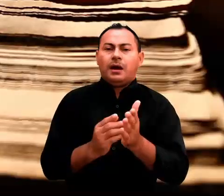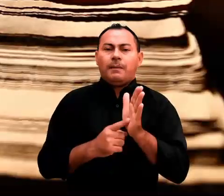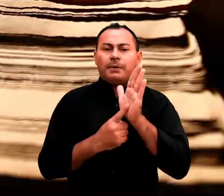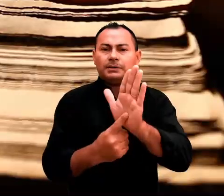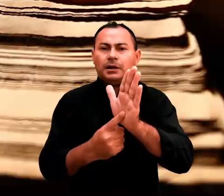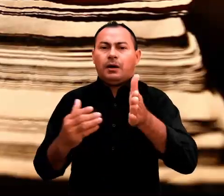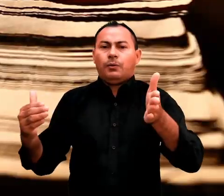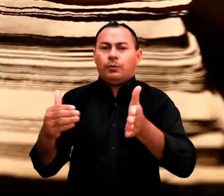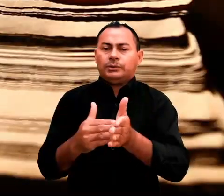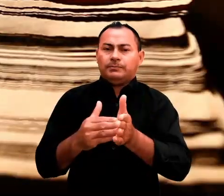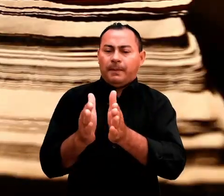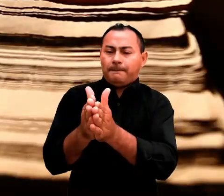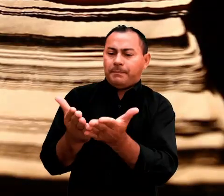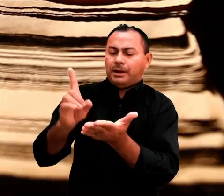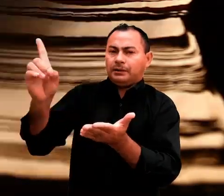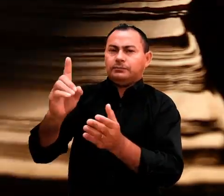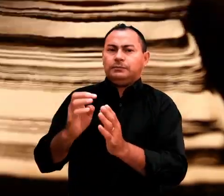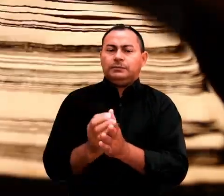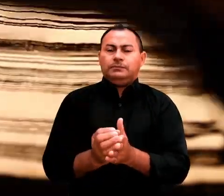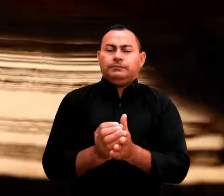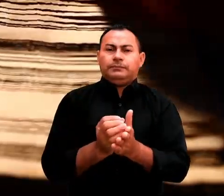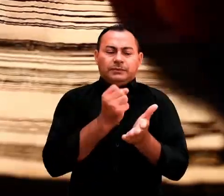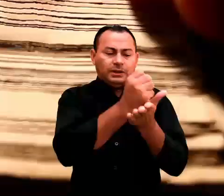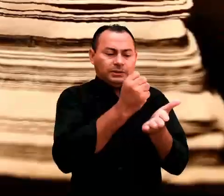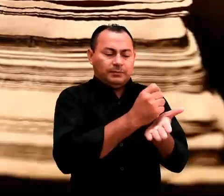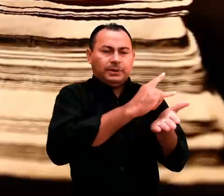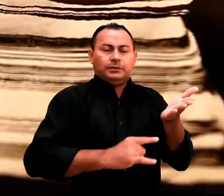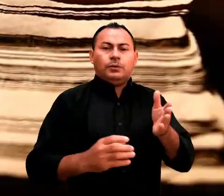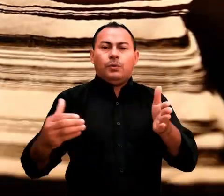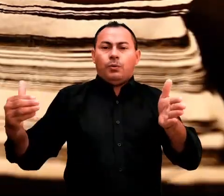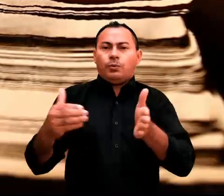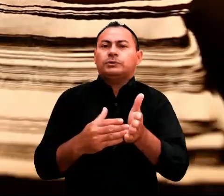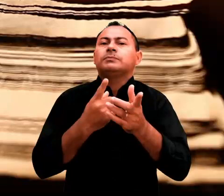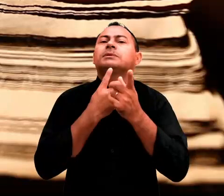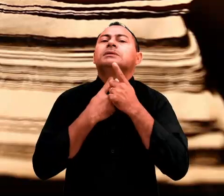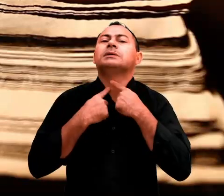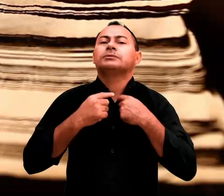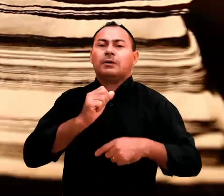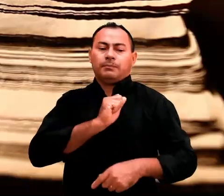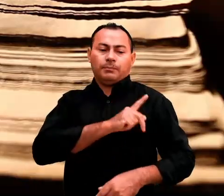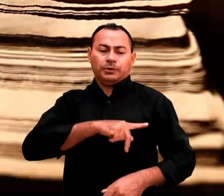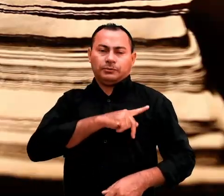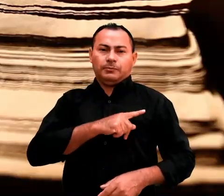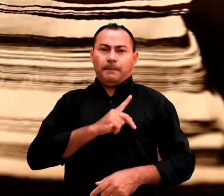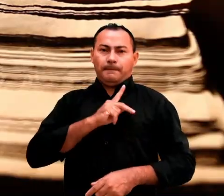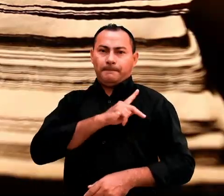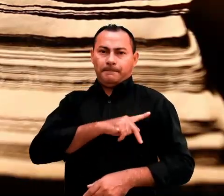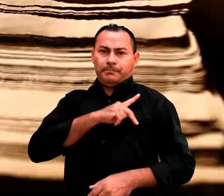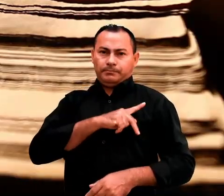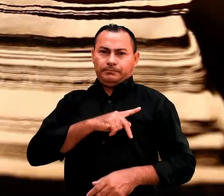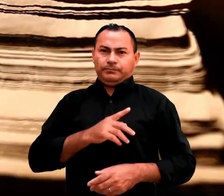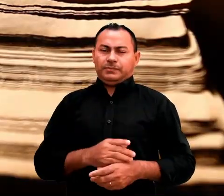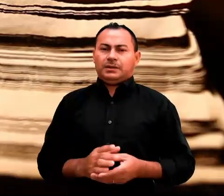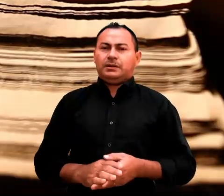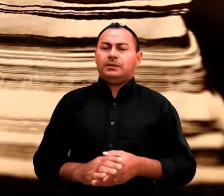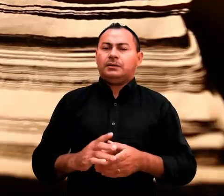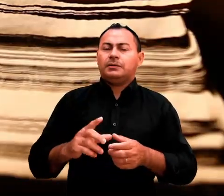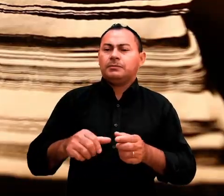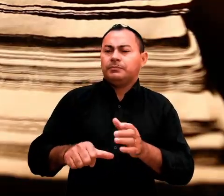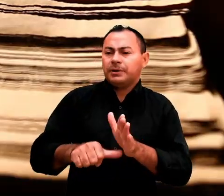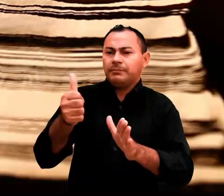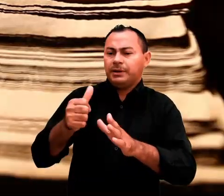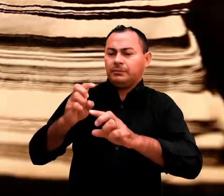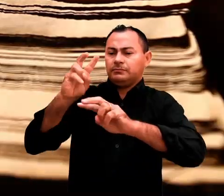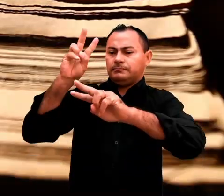últimas palavras, o testamento e os últimos desejos do apóstolo Paulo. Estudiosos afirmam que durante seu primeiro